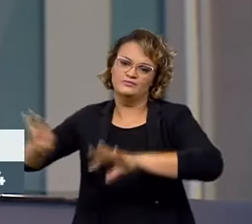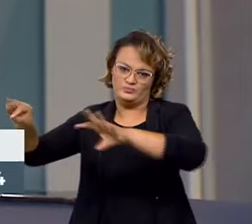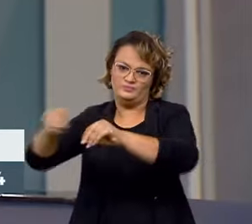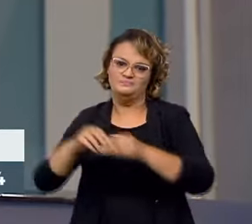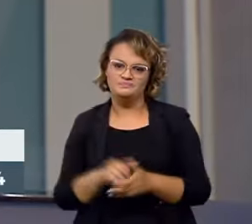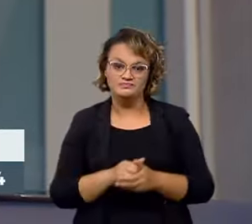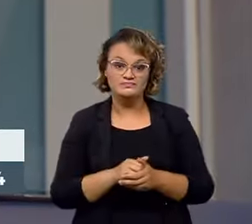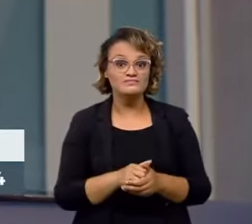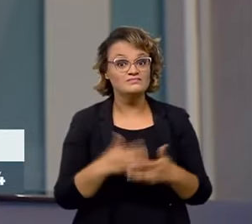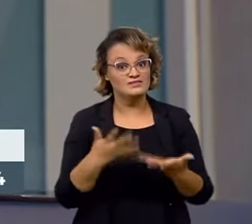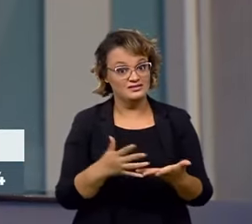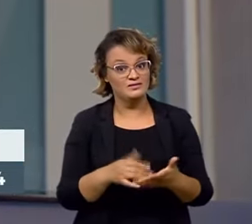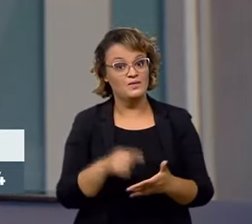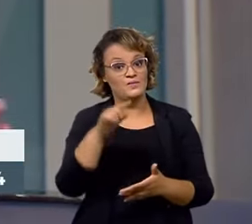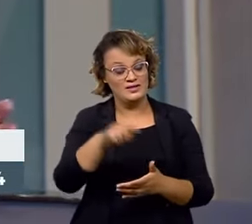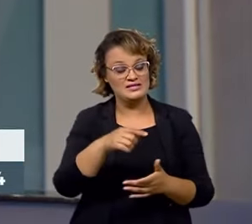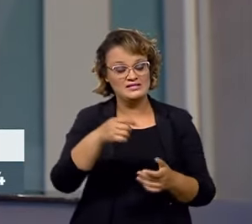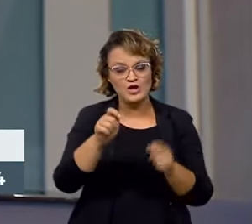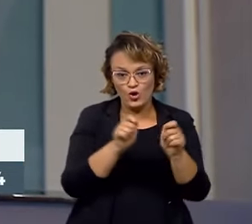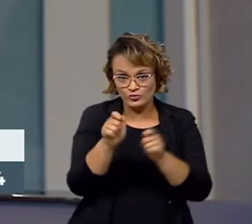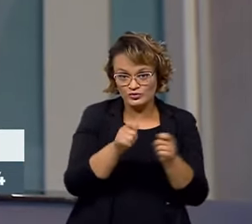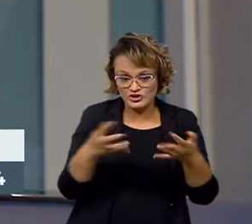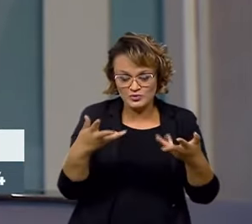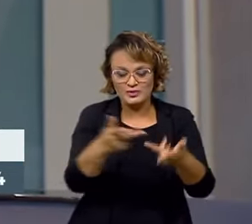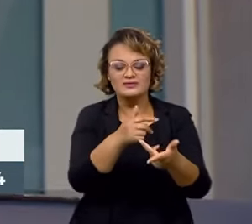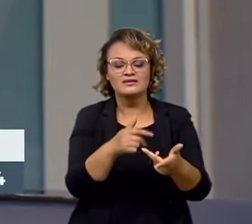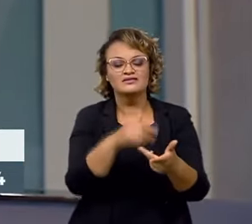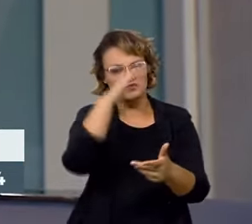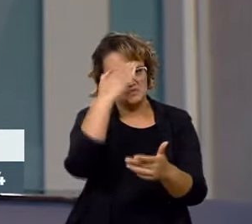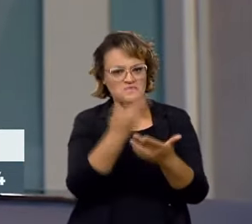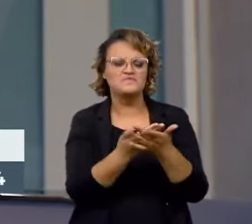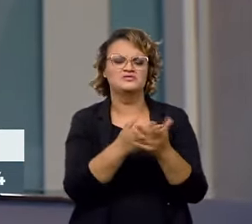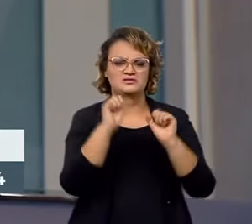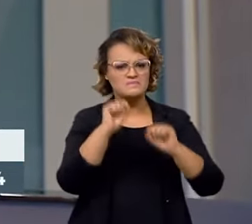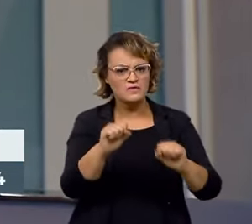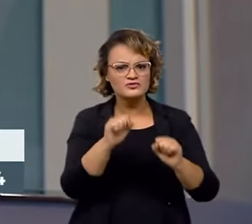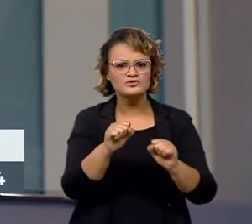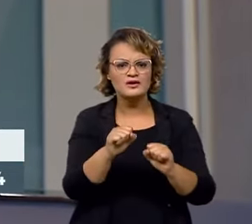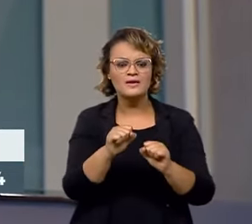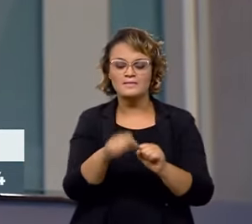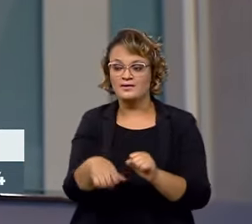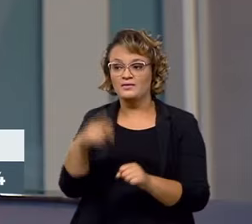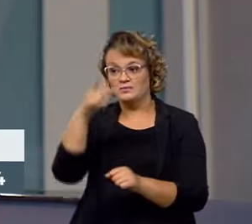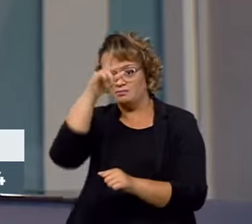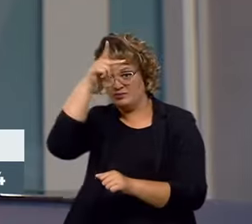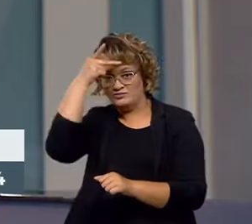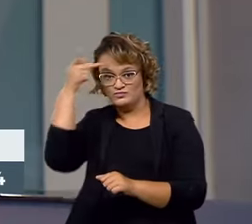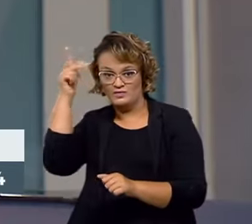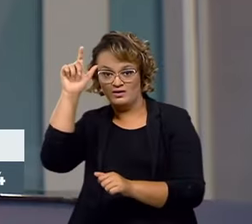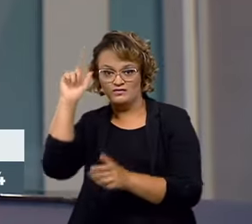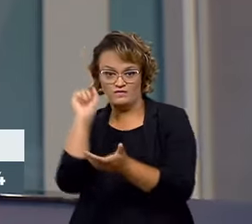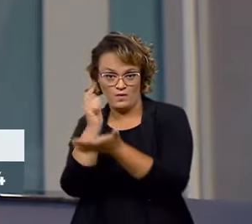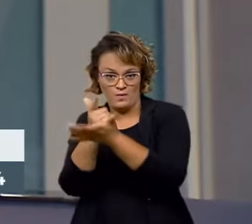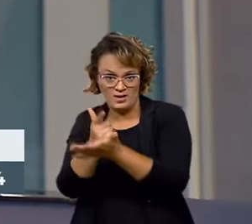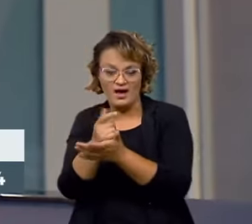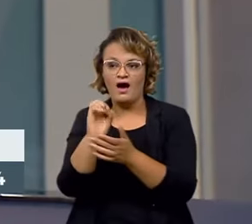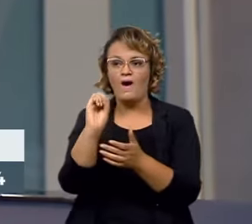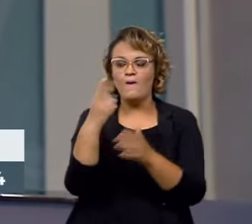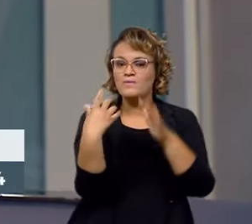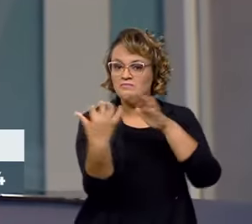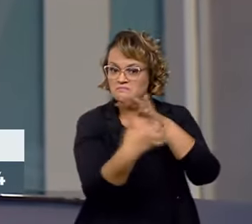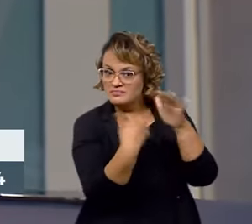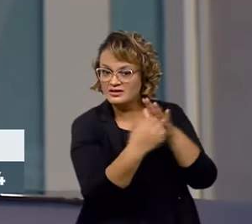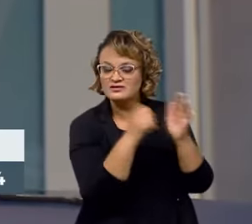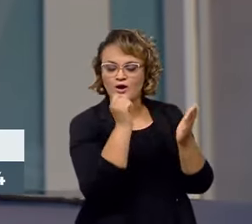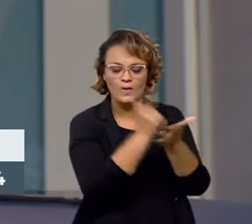Então, o Inmetro trabalha nessa cadeia de confiança, para que chegue no nosso consumidor, para que chegue nas próprias empresas,